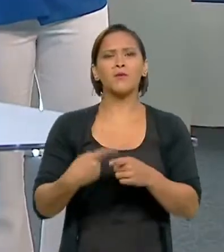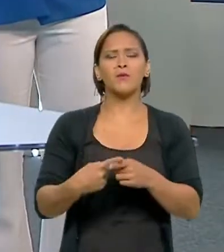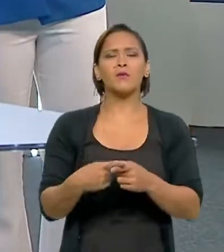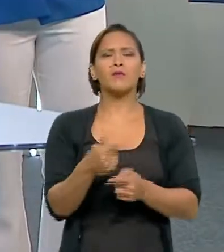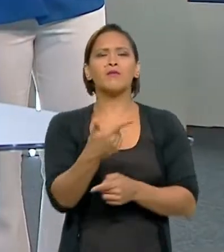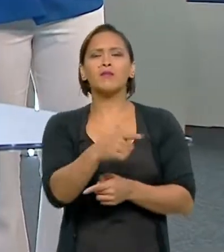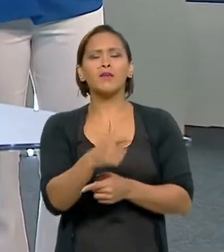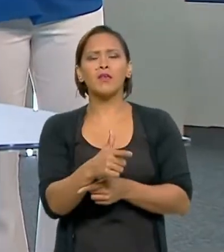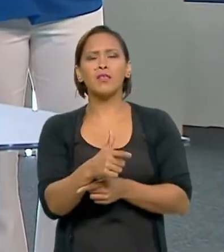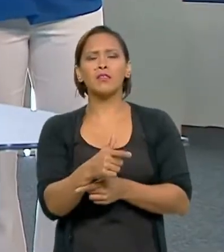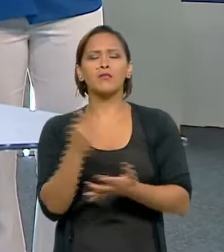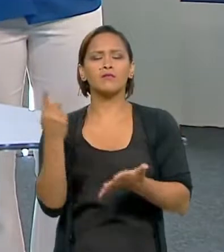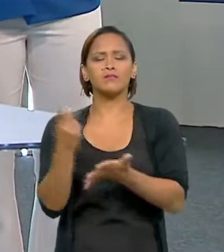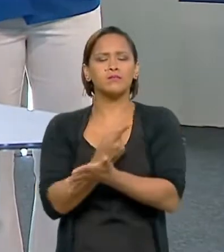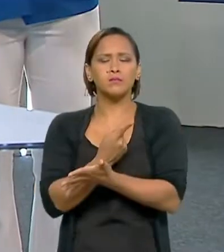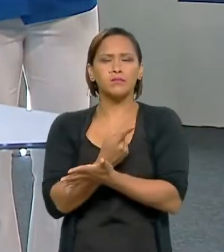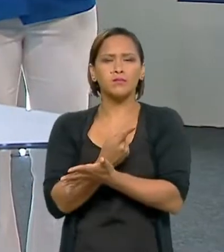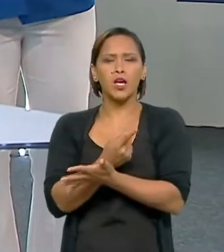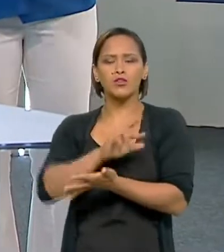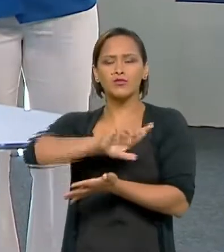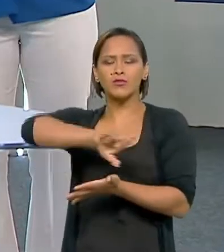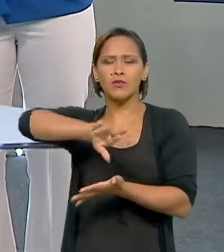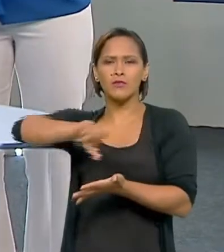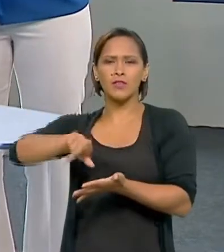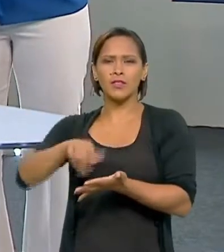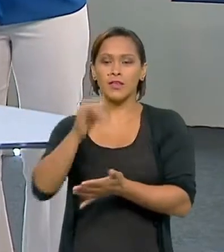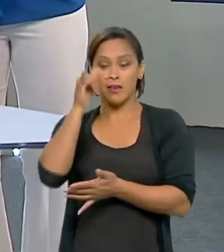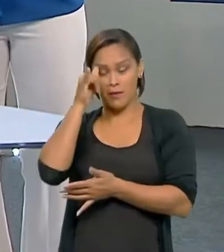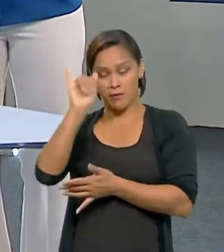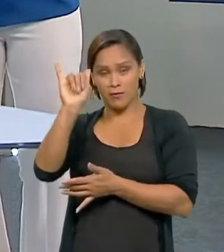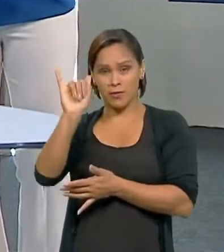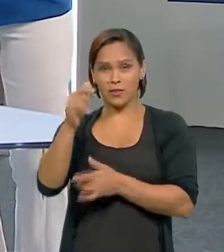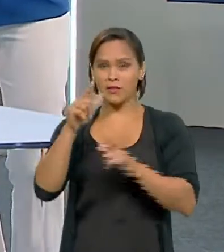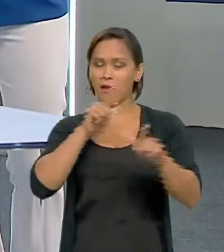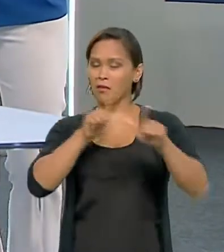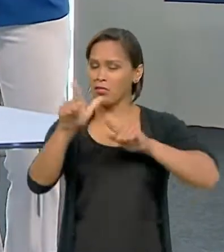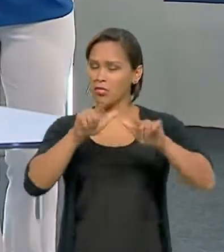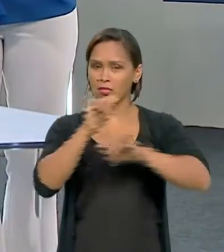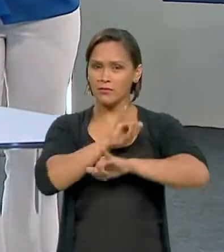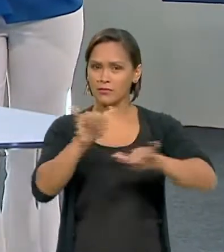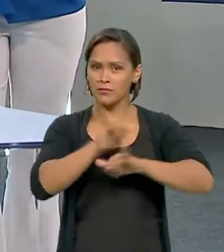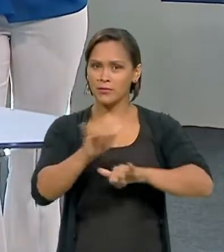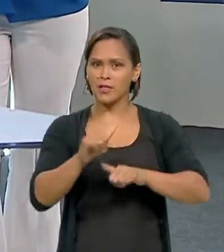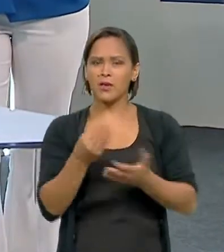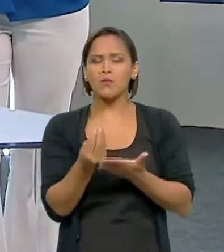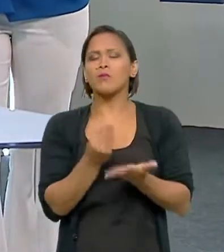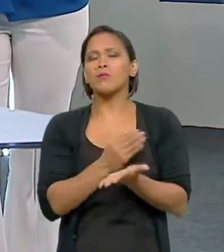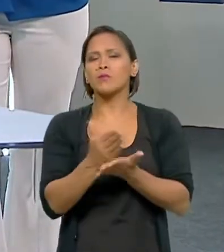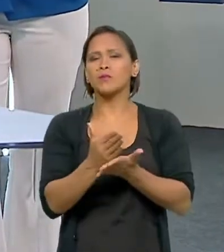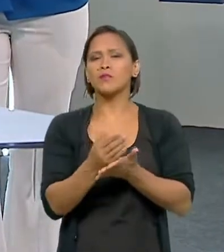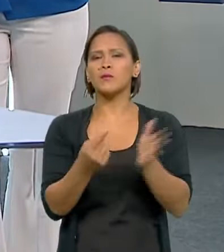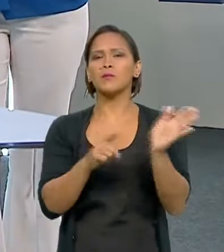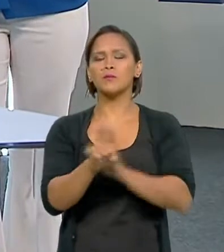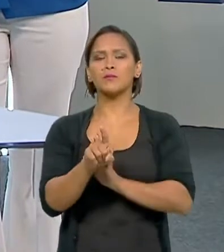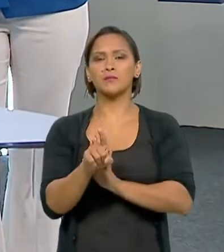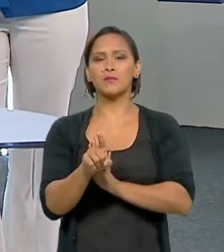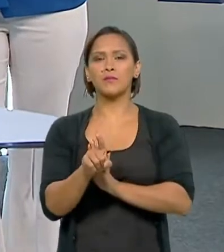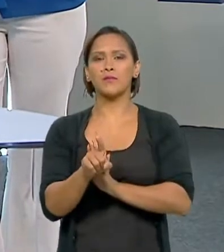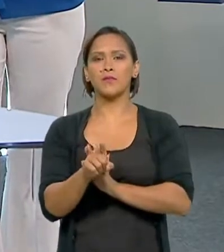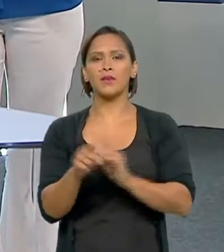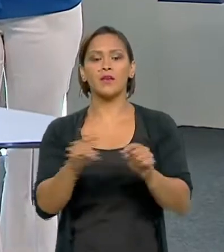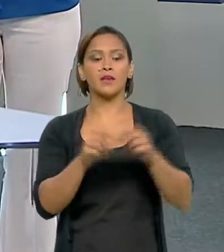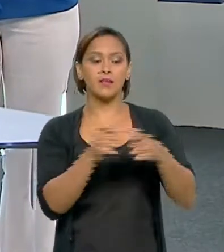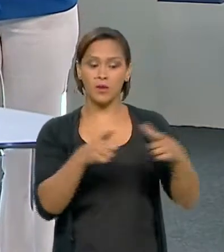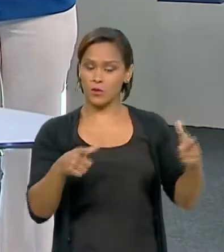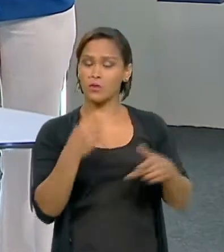é, o que não acontece, o que é evitado, acaba não virando notícia. Então, por isso, eu queria começar o programa perguntando para o senhor hoje e dando